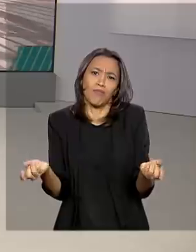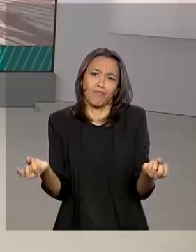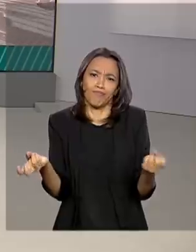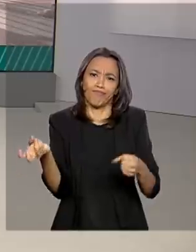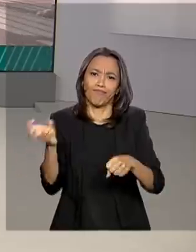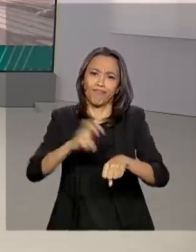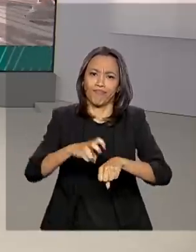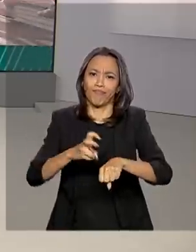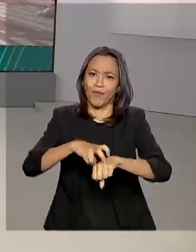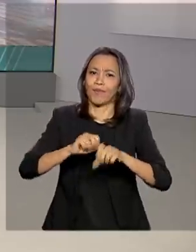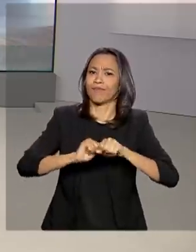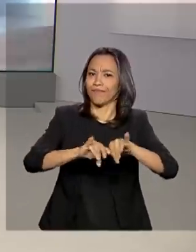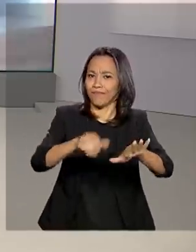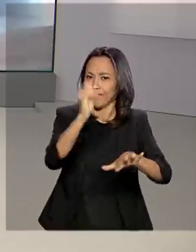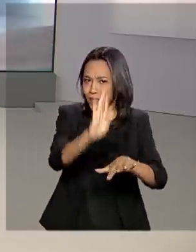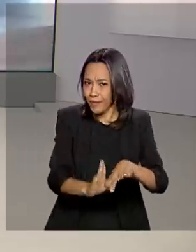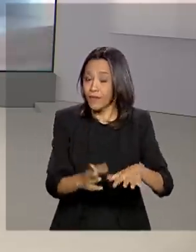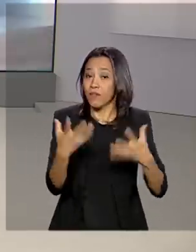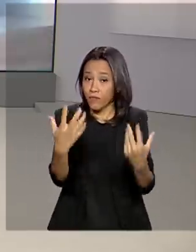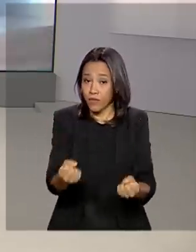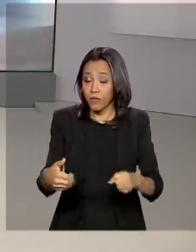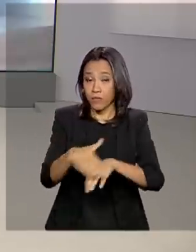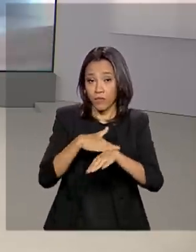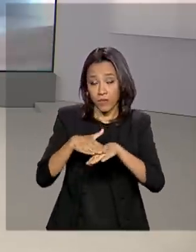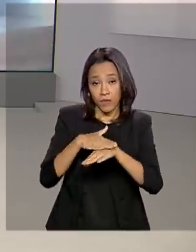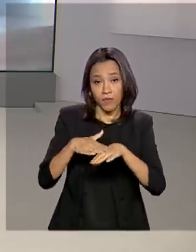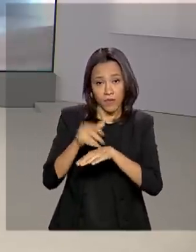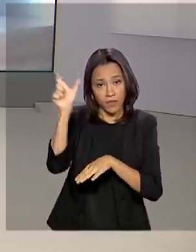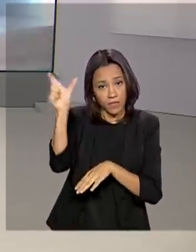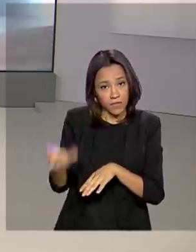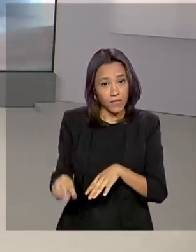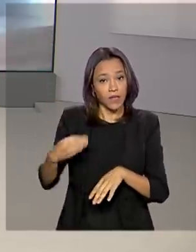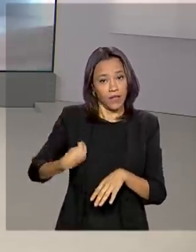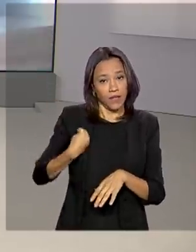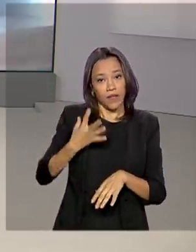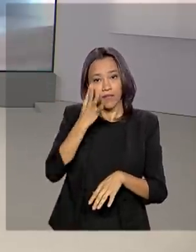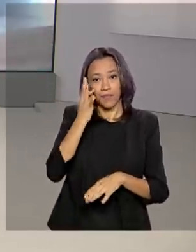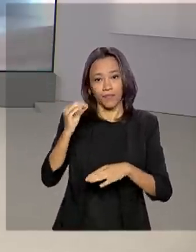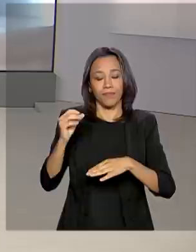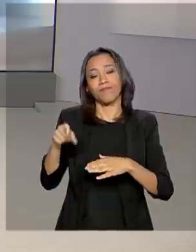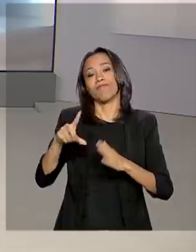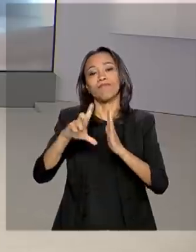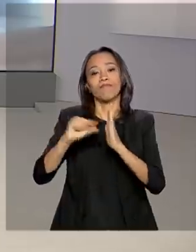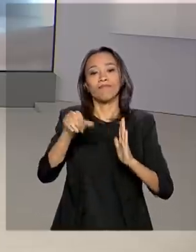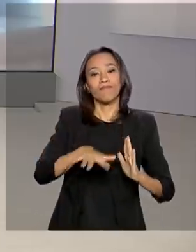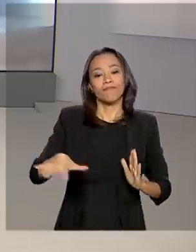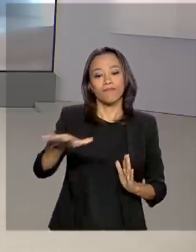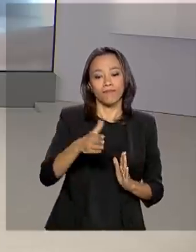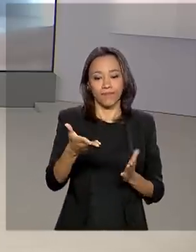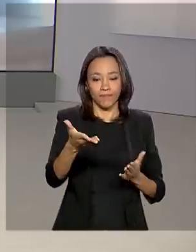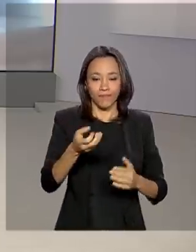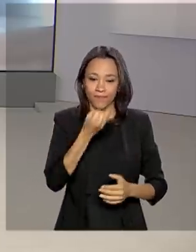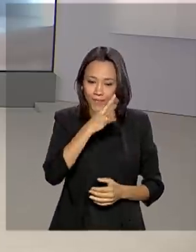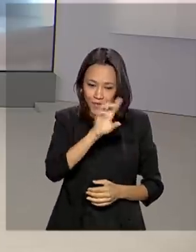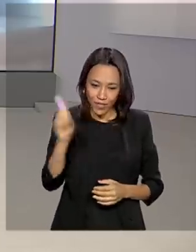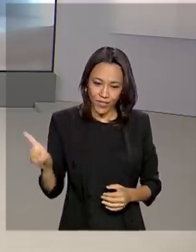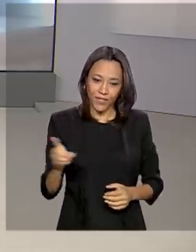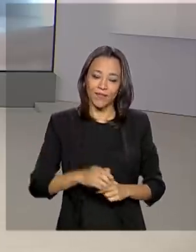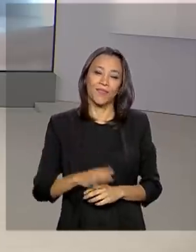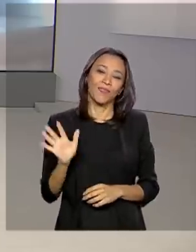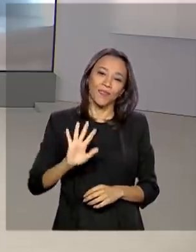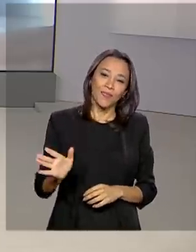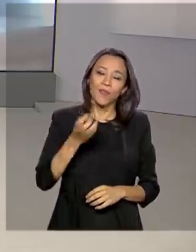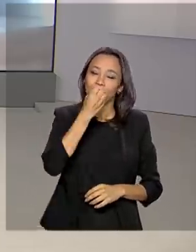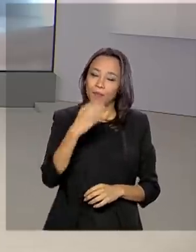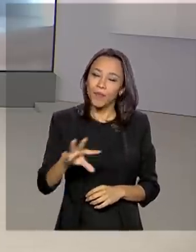Vamos saber os detalhes então com o repórter Glauco de Queiroz, direto do Palácio do Planalto. Oi Glauco, bom dia para você. Olá Renata,